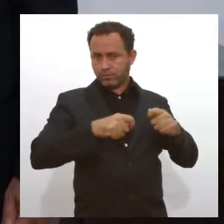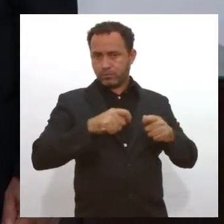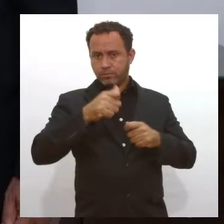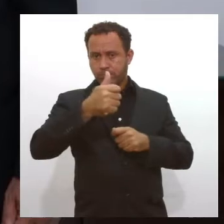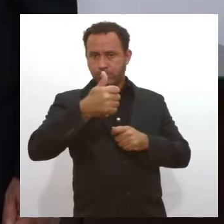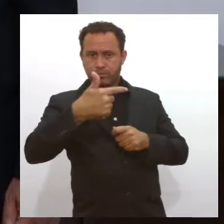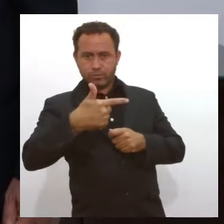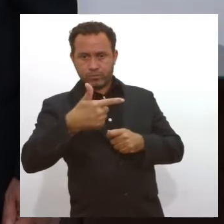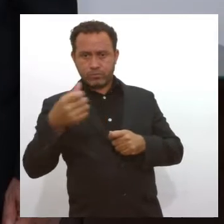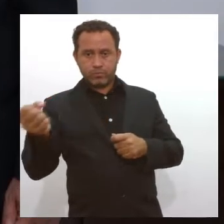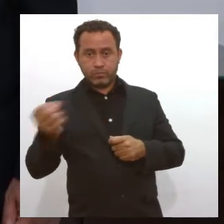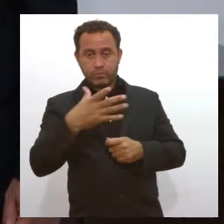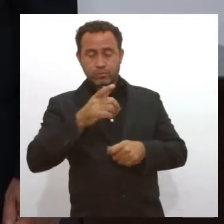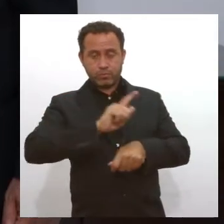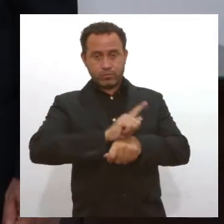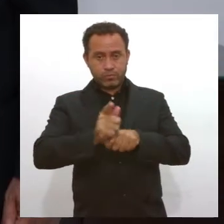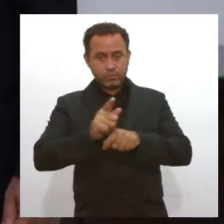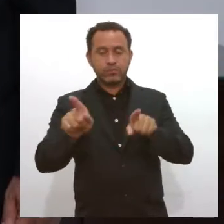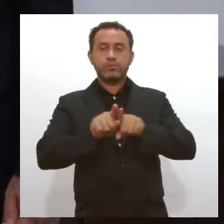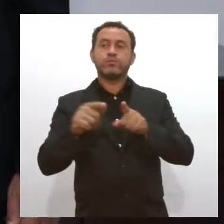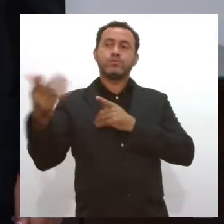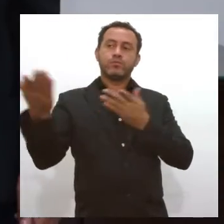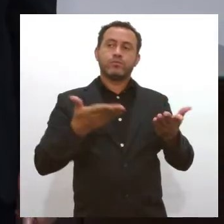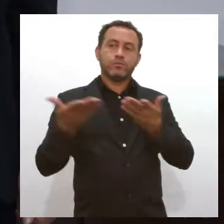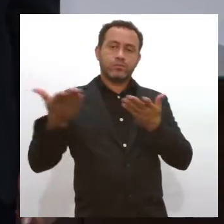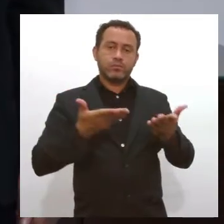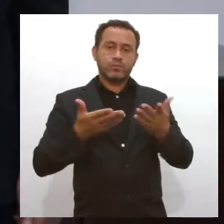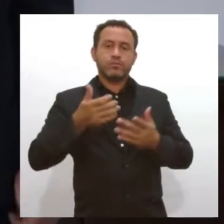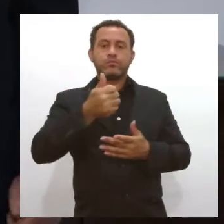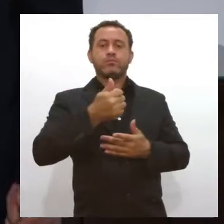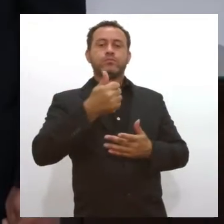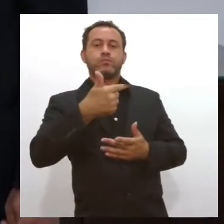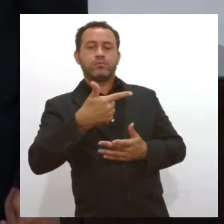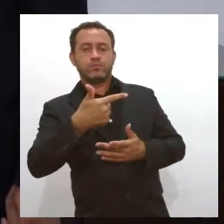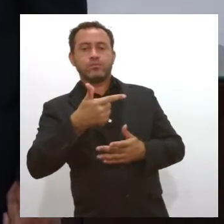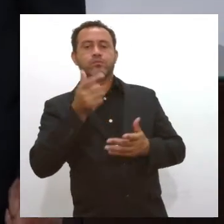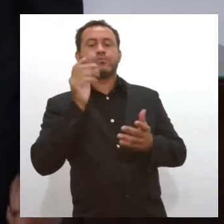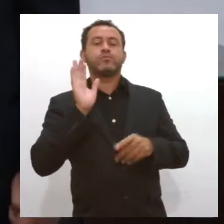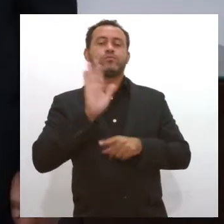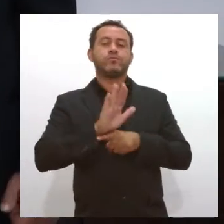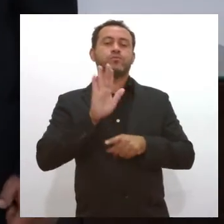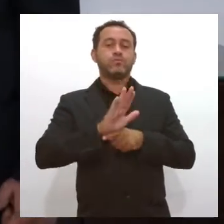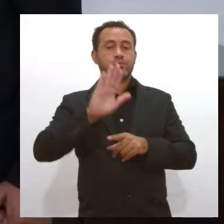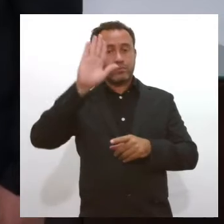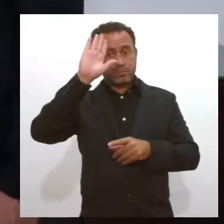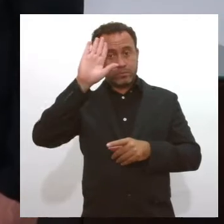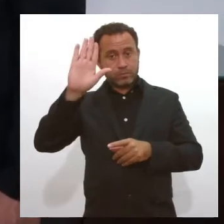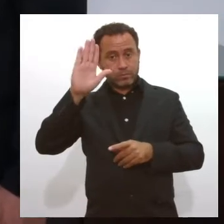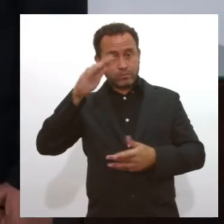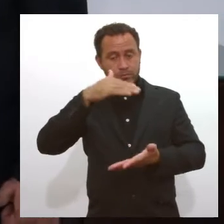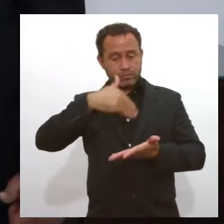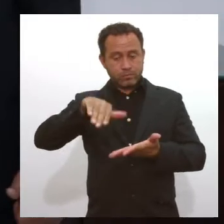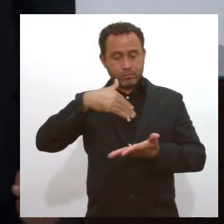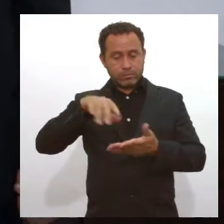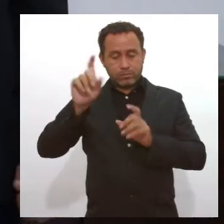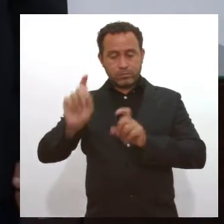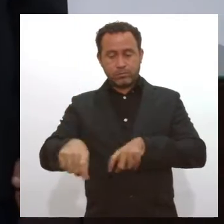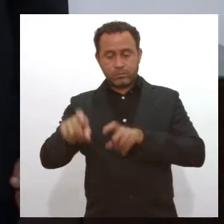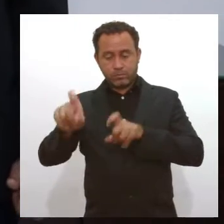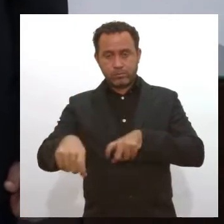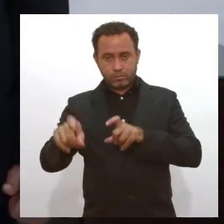novos gestores públicos também serão chamados. Esses 12 gestores vão contribuir principalmente na Secretaria da Fazenda,